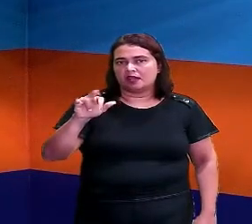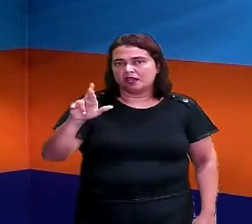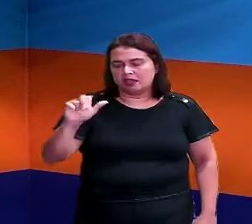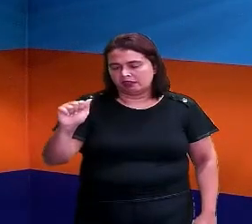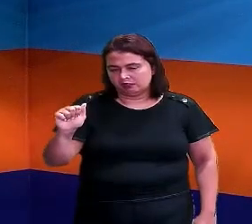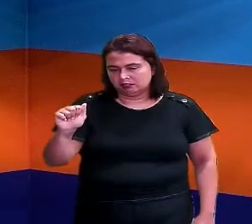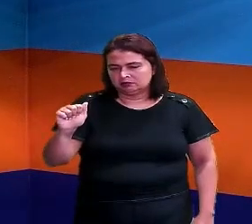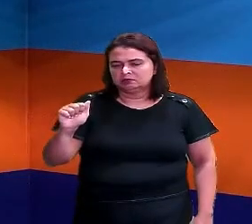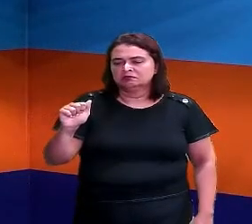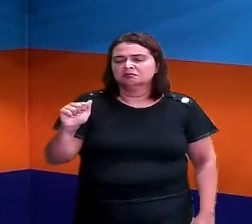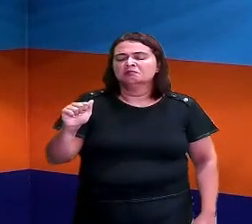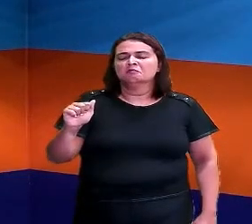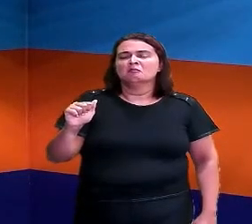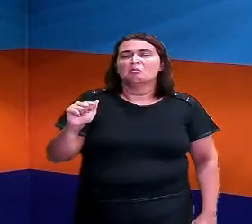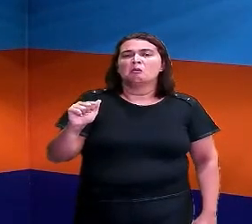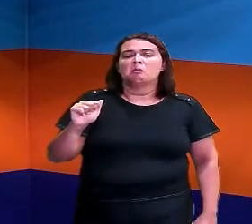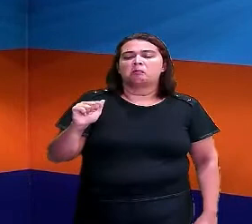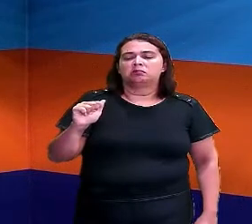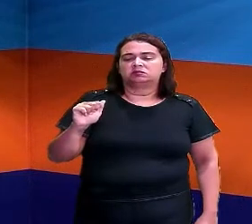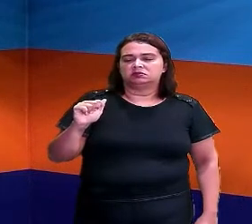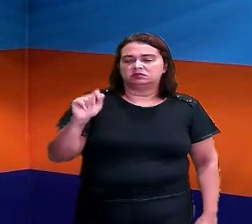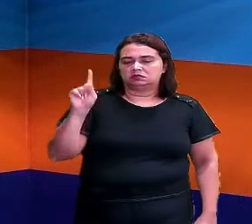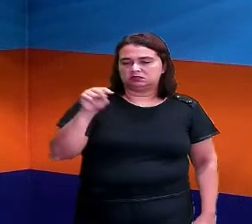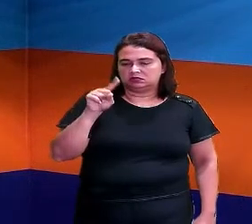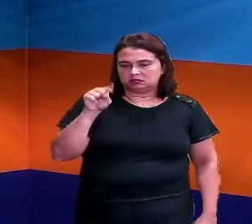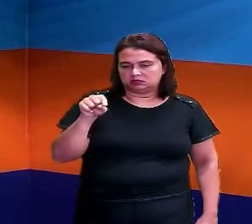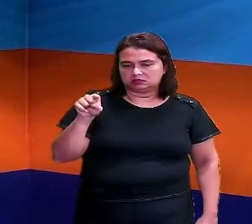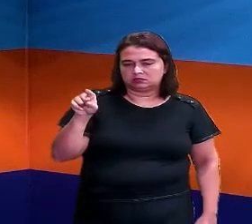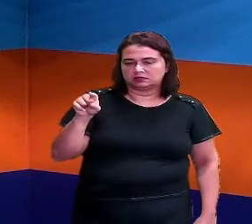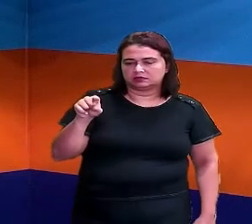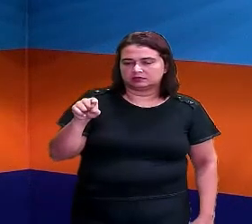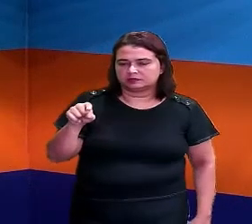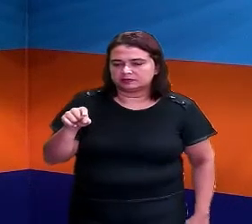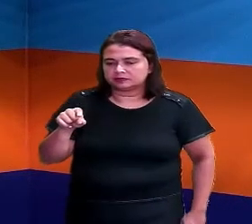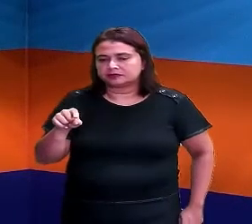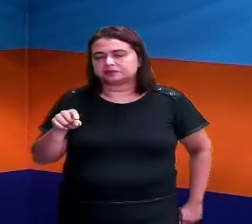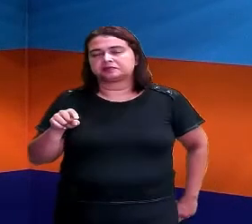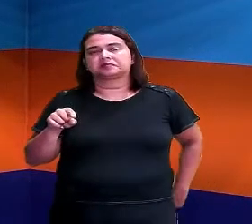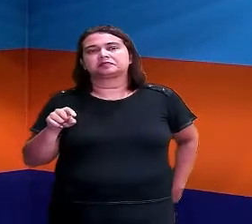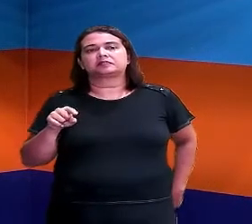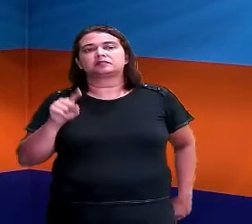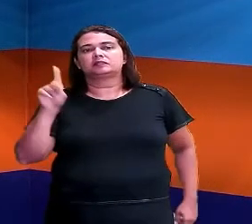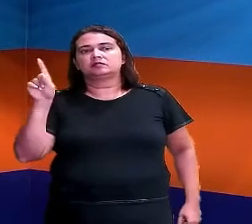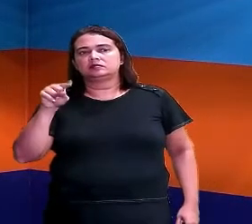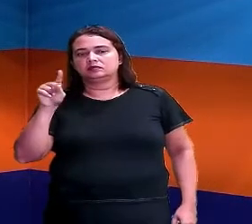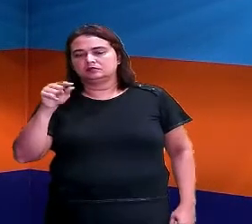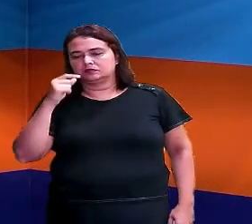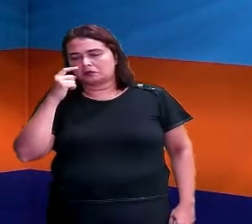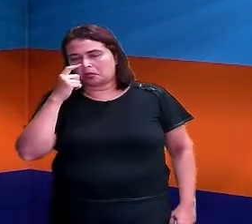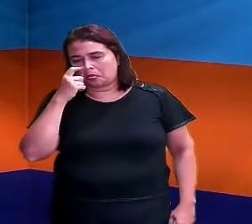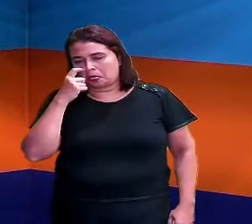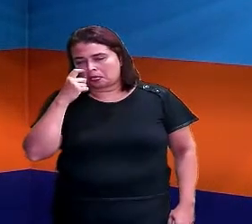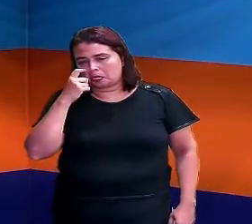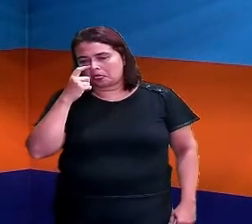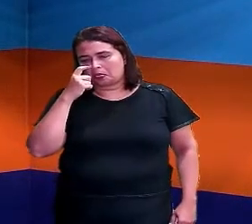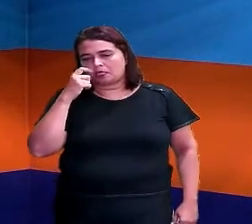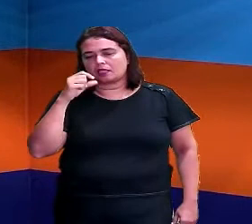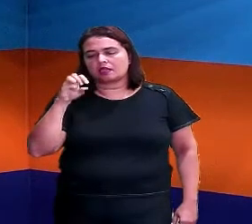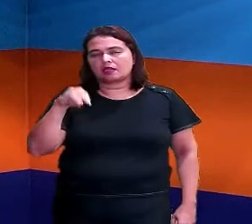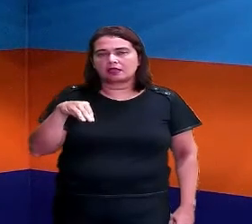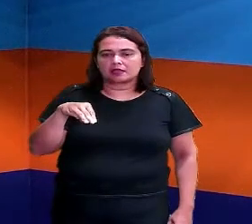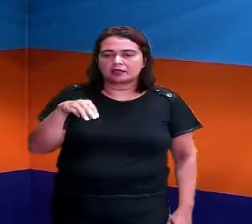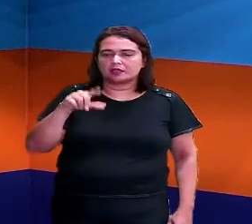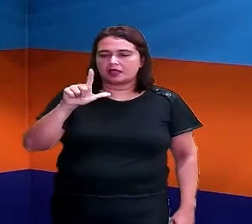Maíra vem para cá. E a gente já elimina Maíra daqui. Tá? Que a gente já colocou. Então,